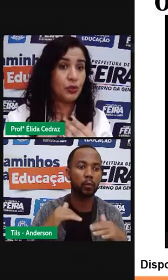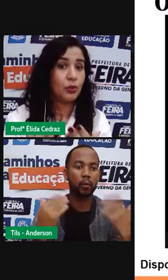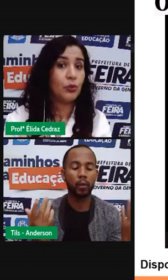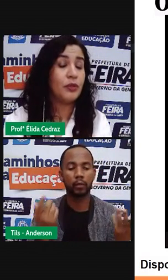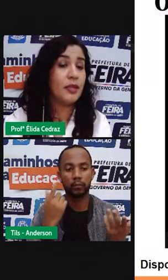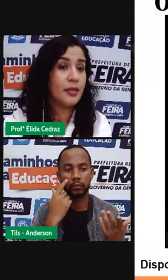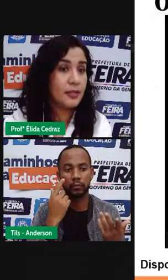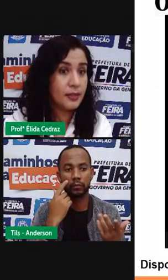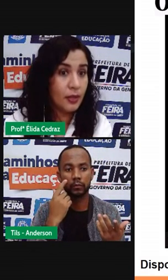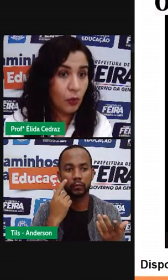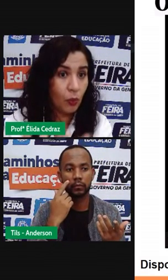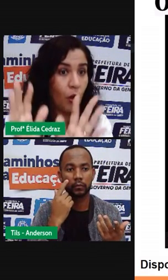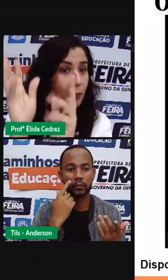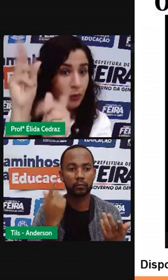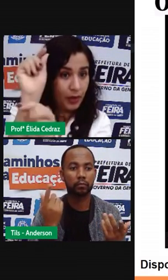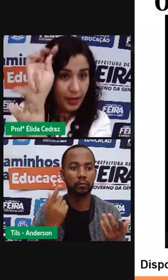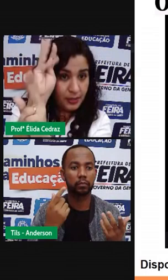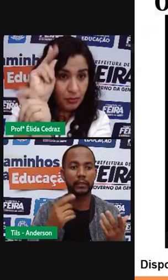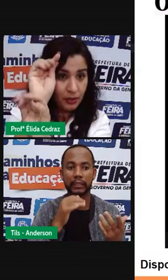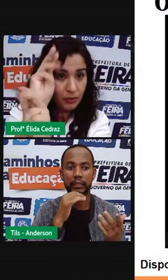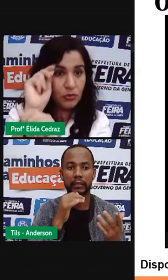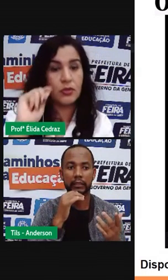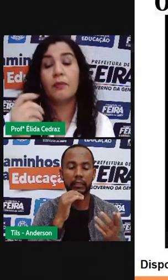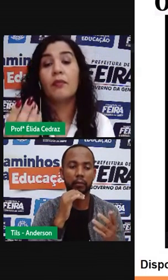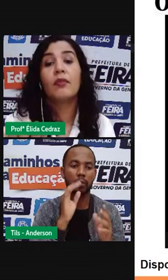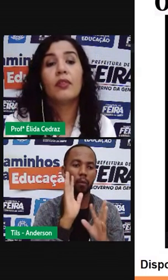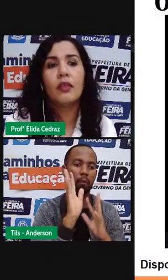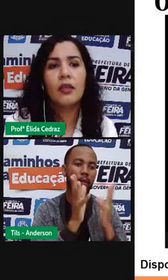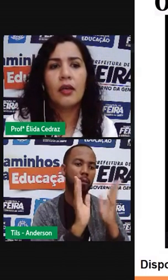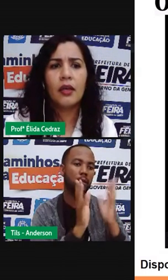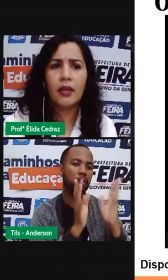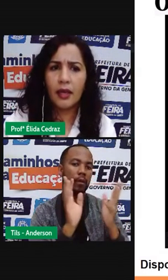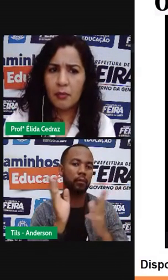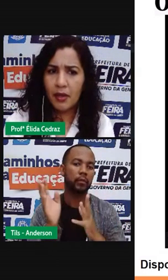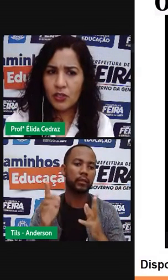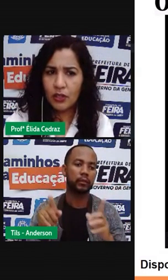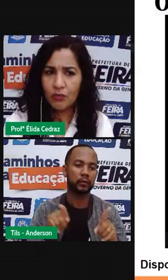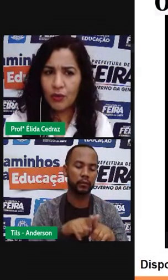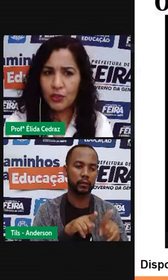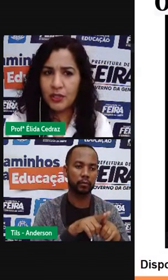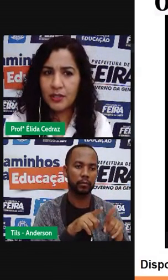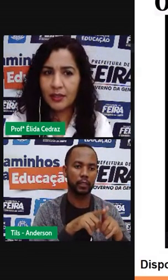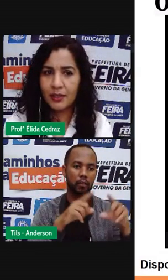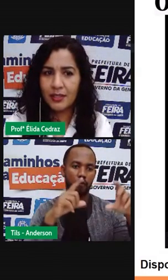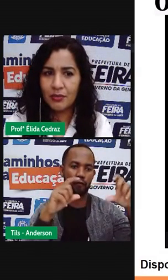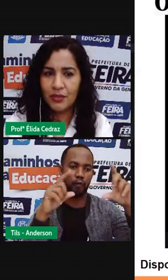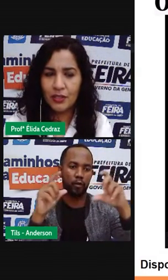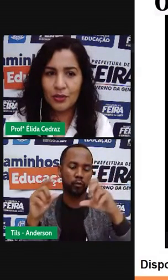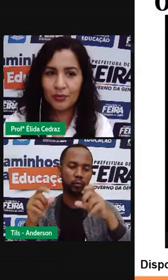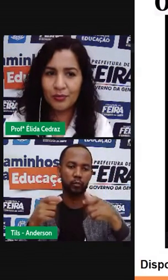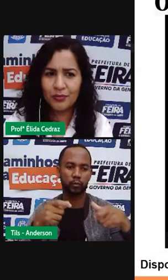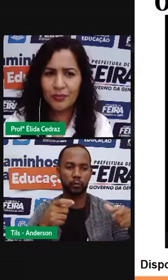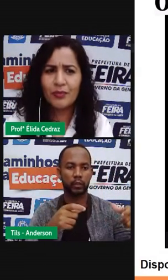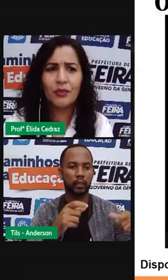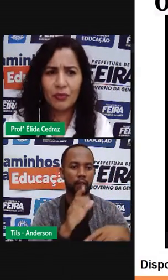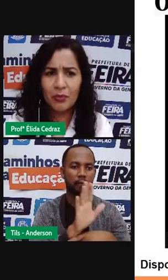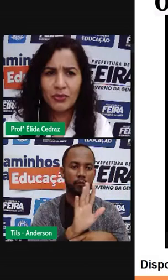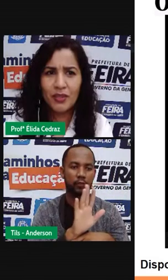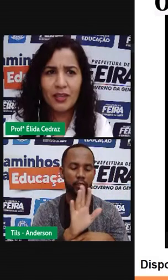projetou neste corpo, as mãos? A imagem que foi utilizada nesse vídeo.